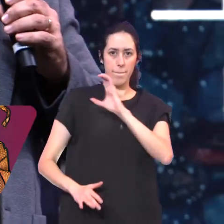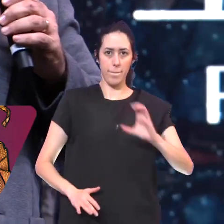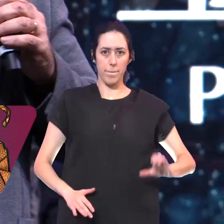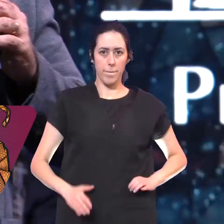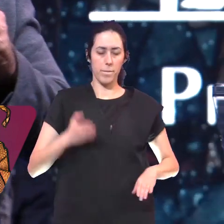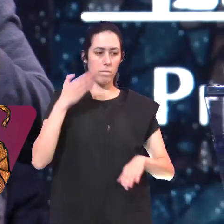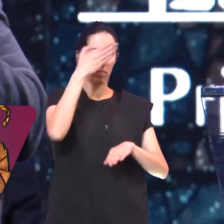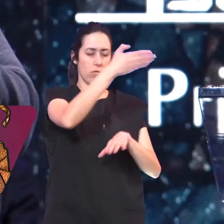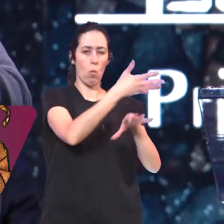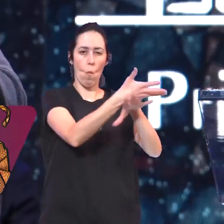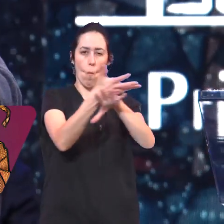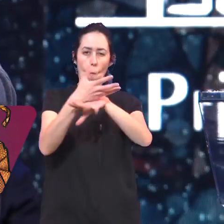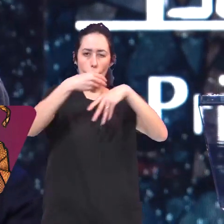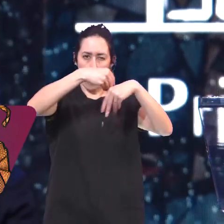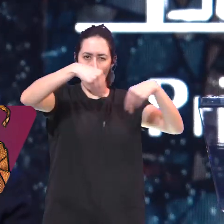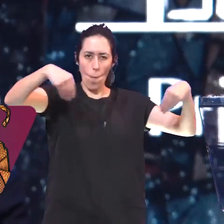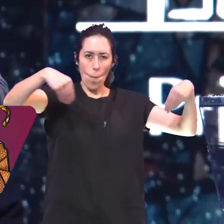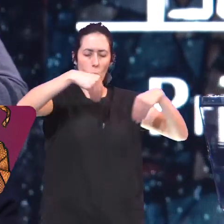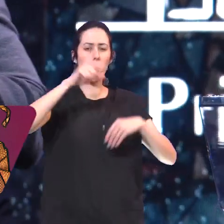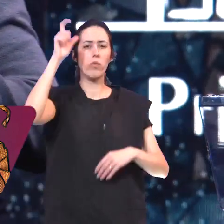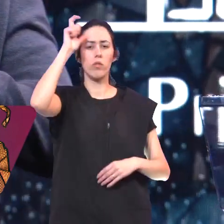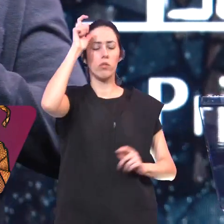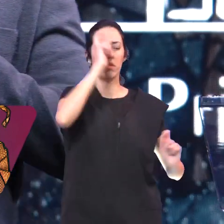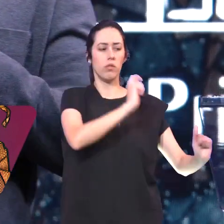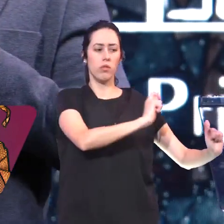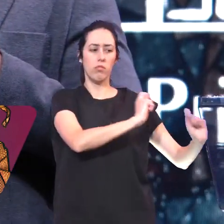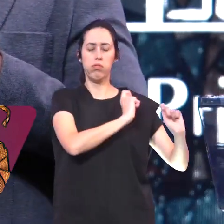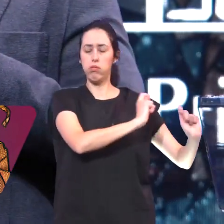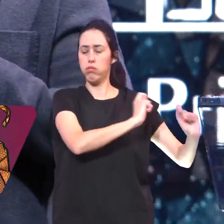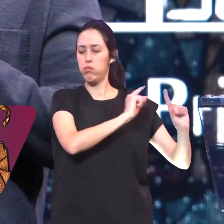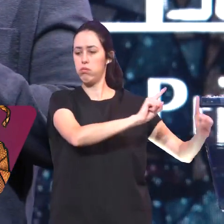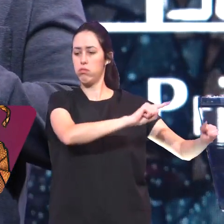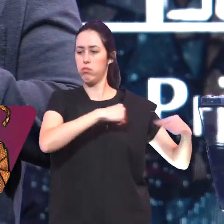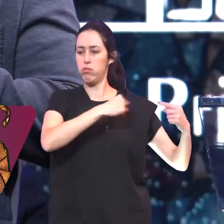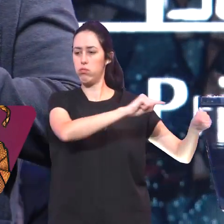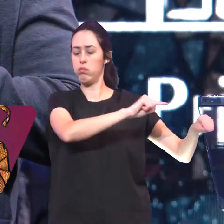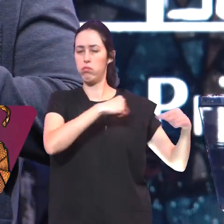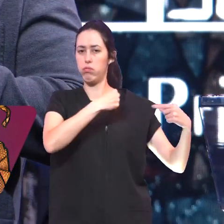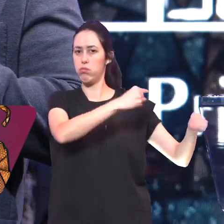deserto Satanás Omitiu uma palavra